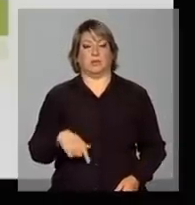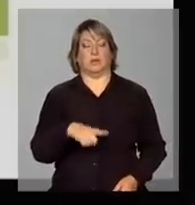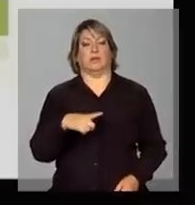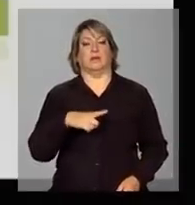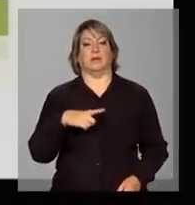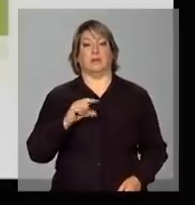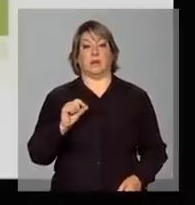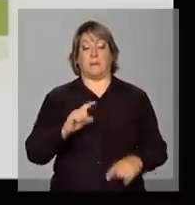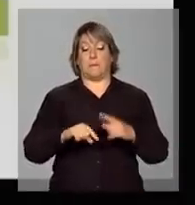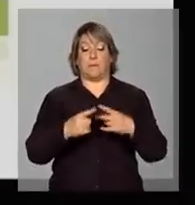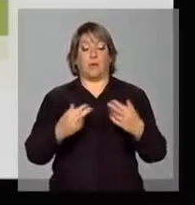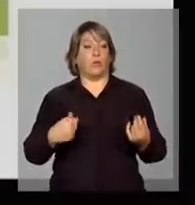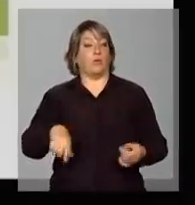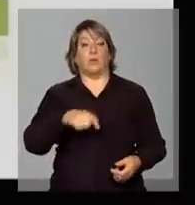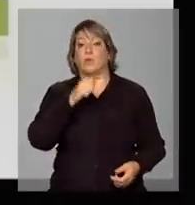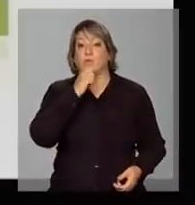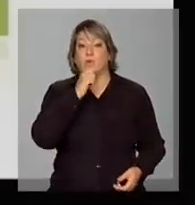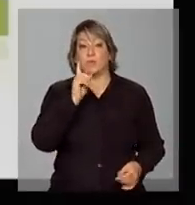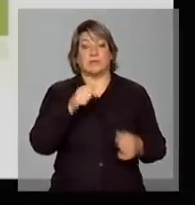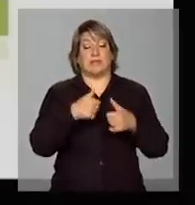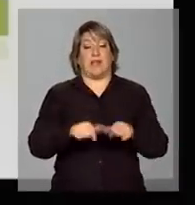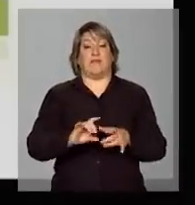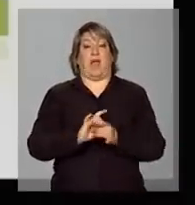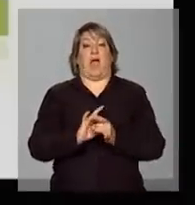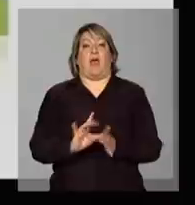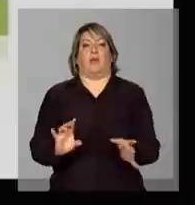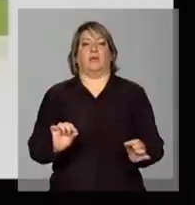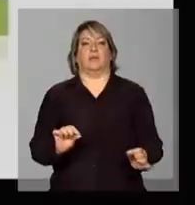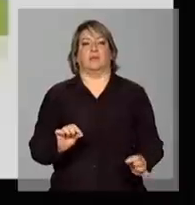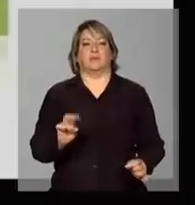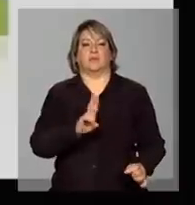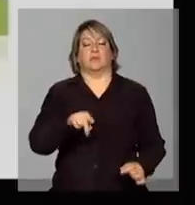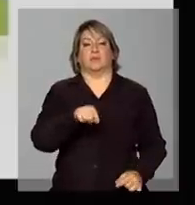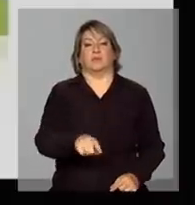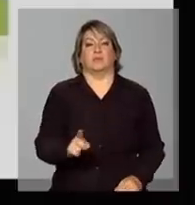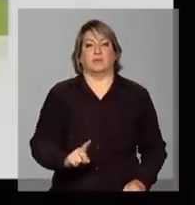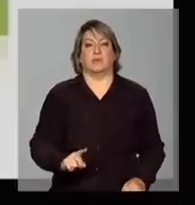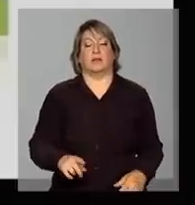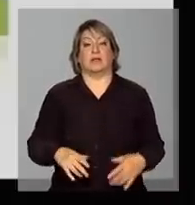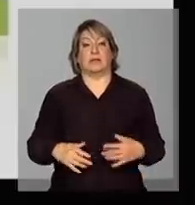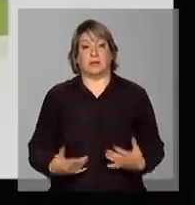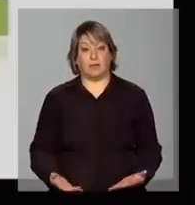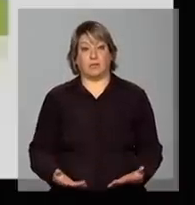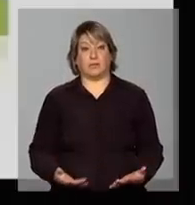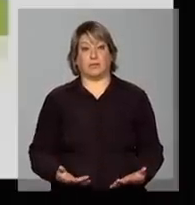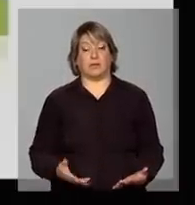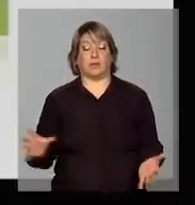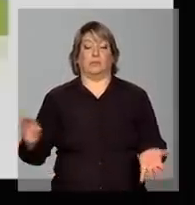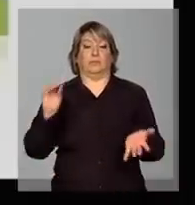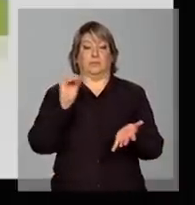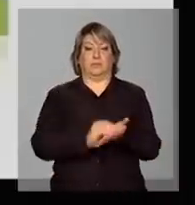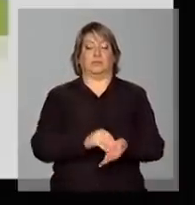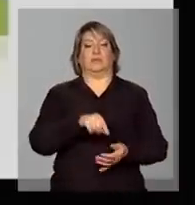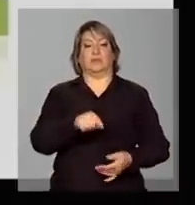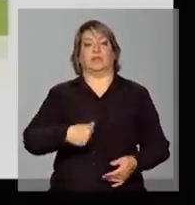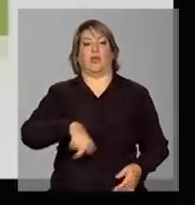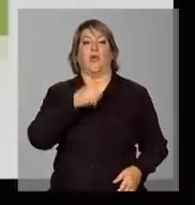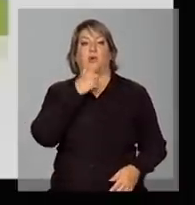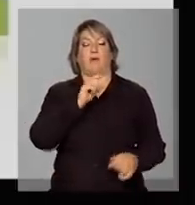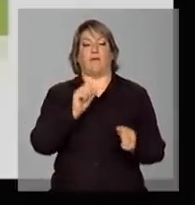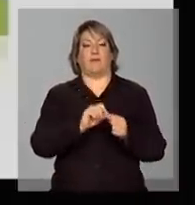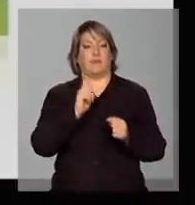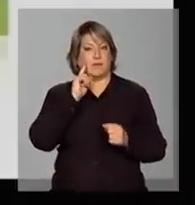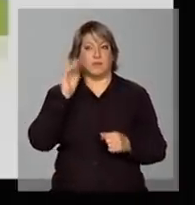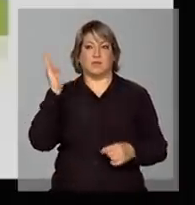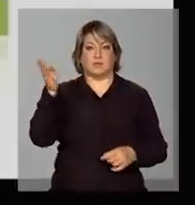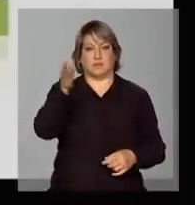porque produtos que não estavam nem autorizados para serem utilizados, e que foram implementados, isso foi o que nós conseguimos pegar em